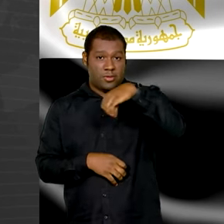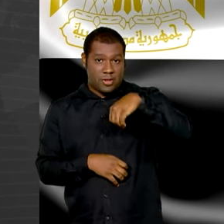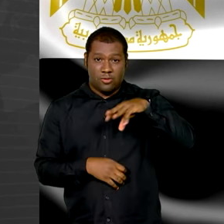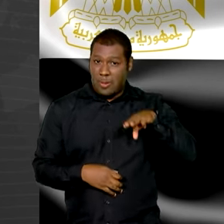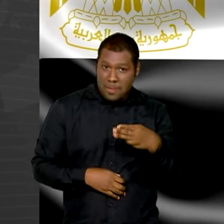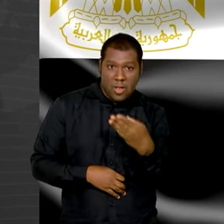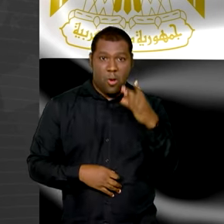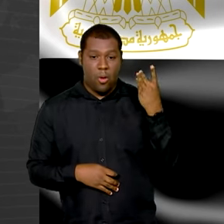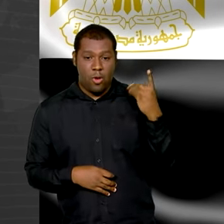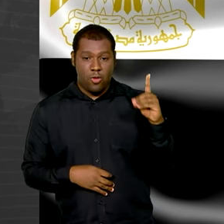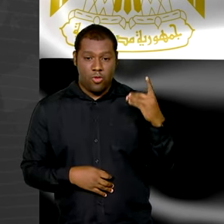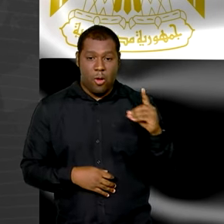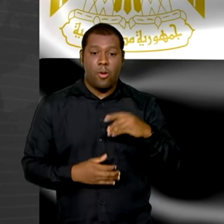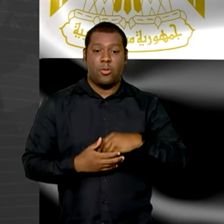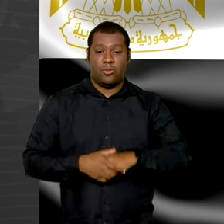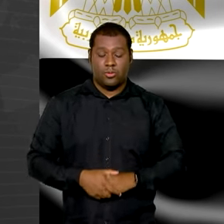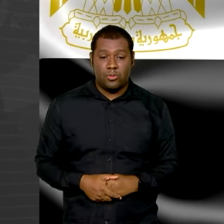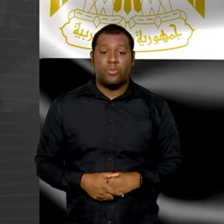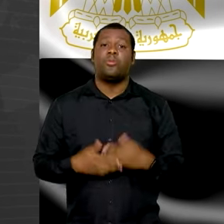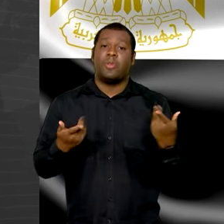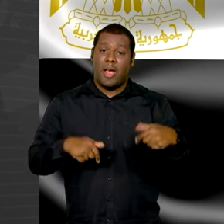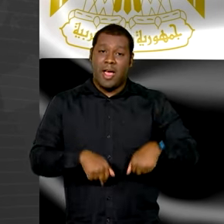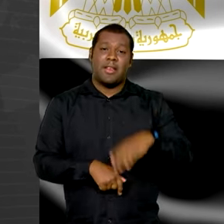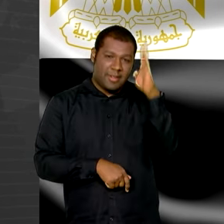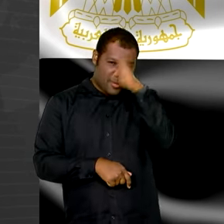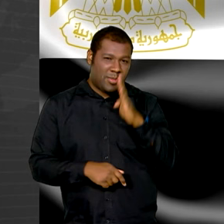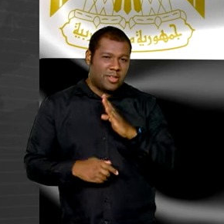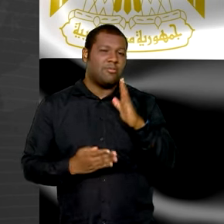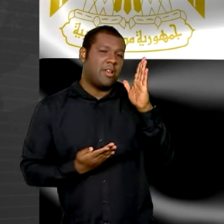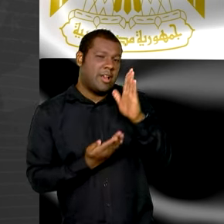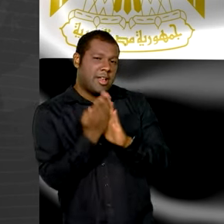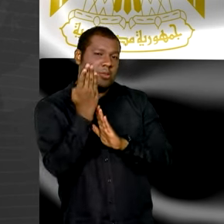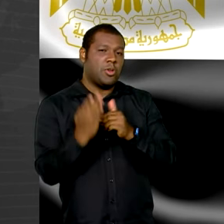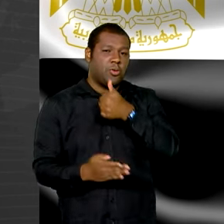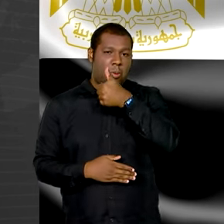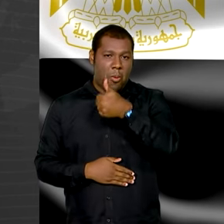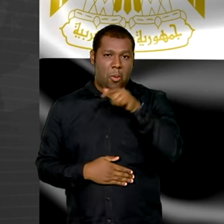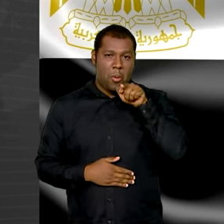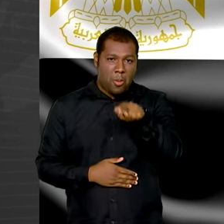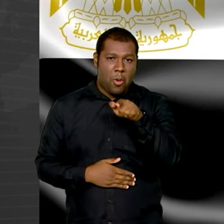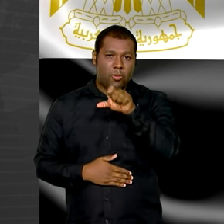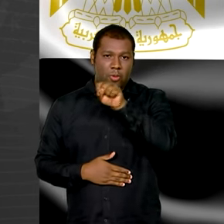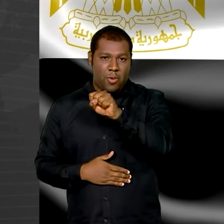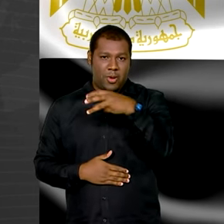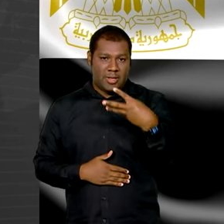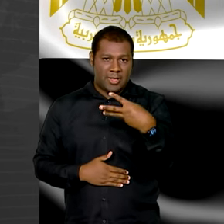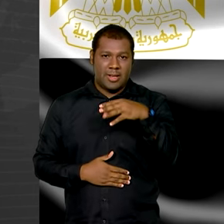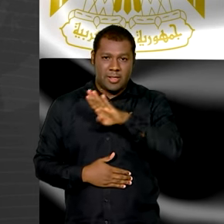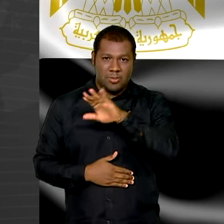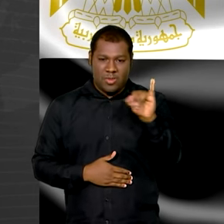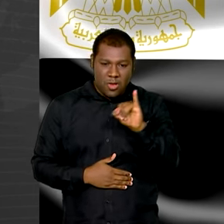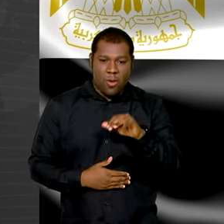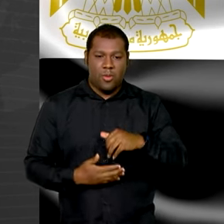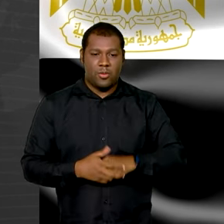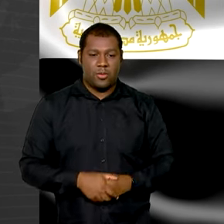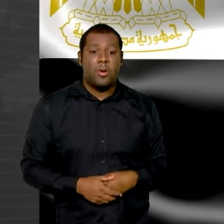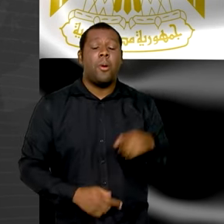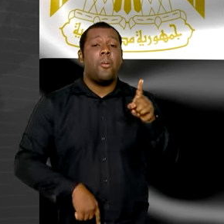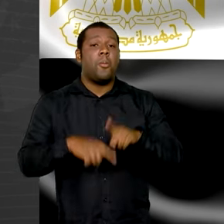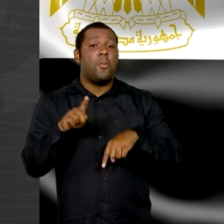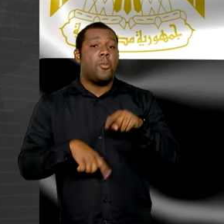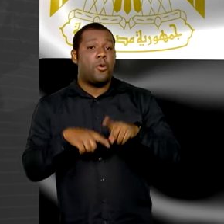O saldo foi superavitário para o Brasil em 1,83 bilhões. Os principais produtos de